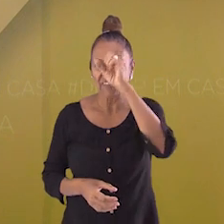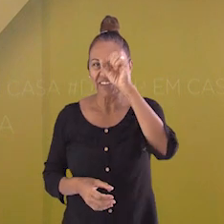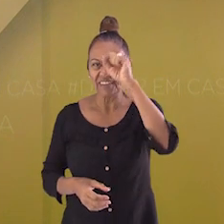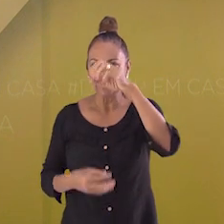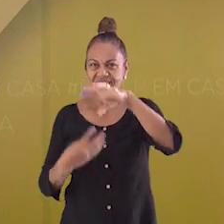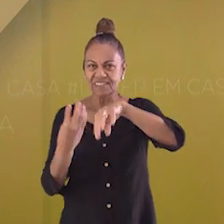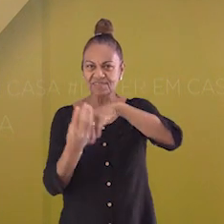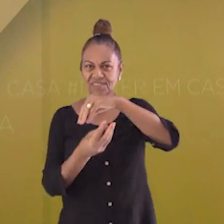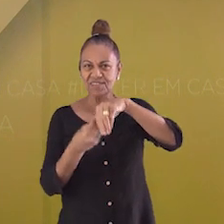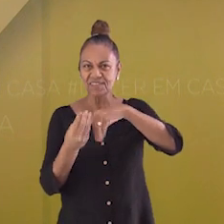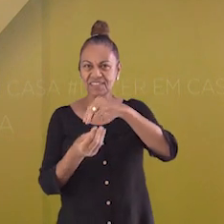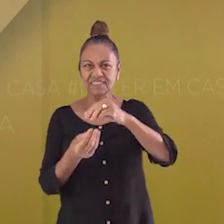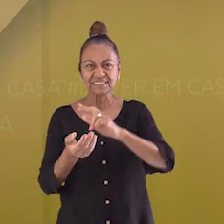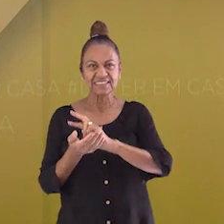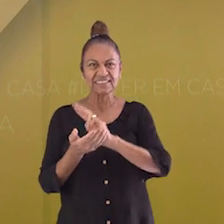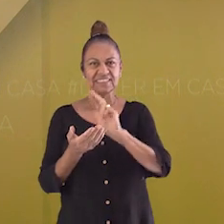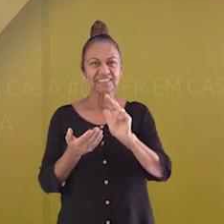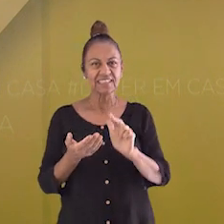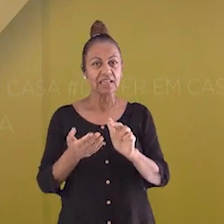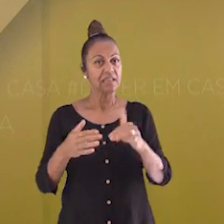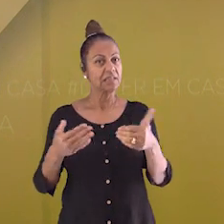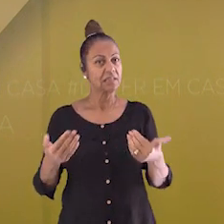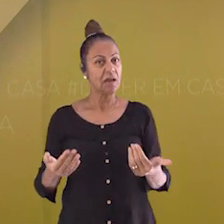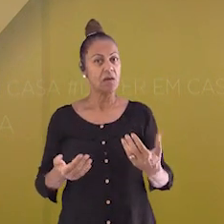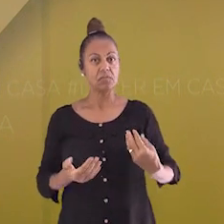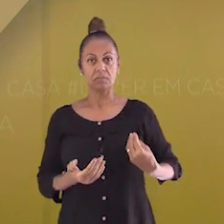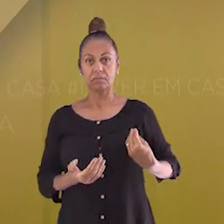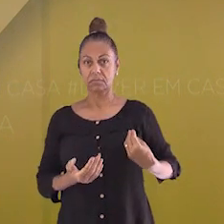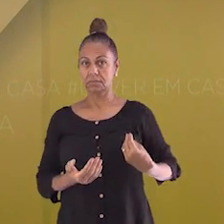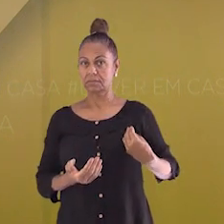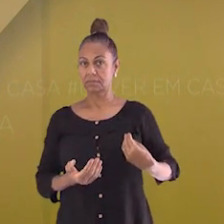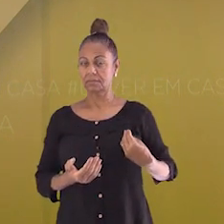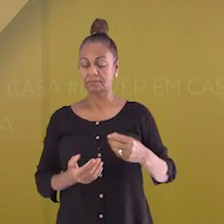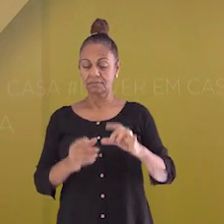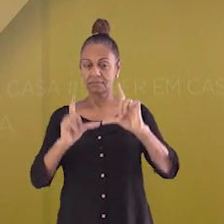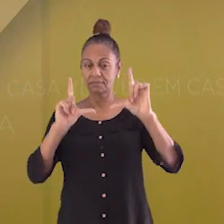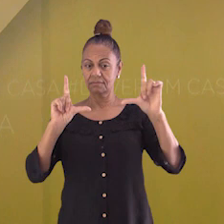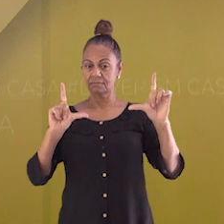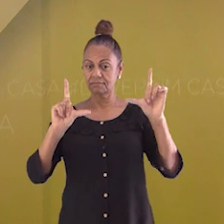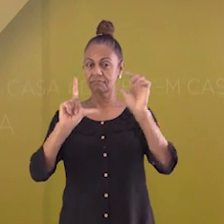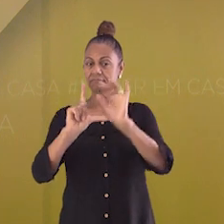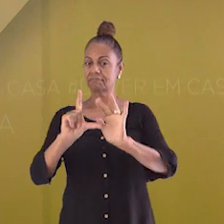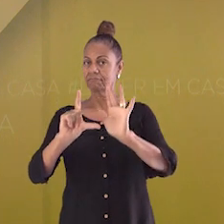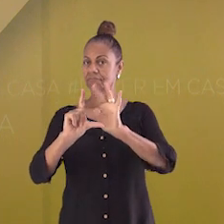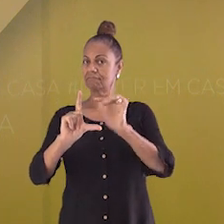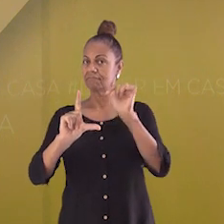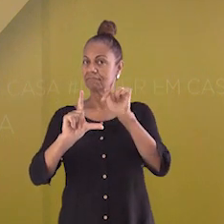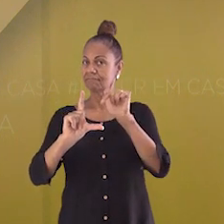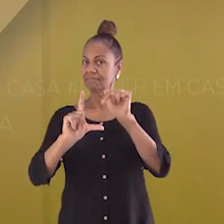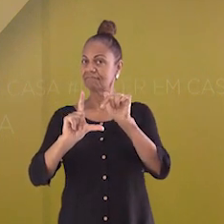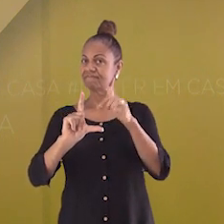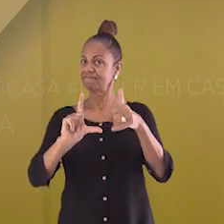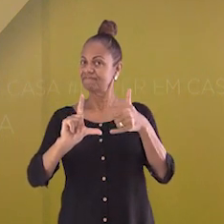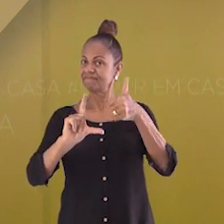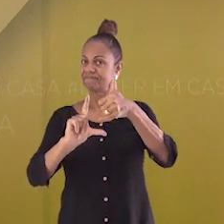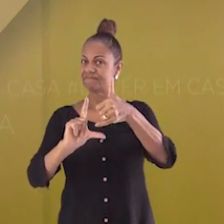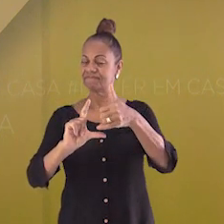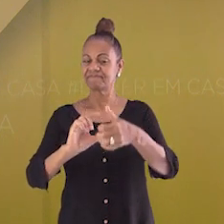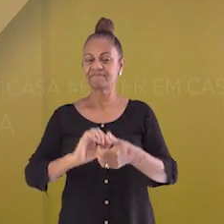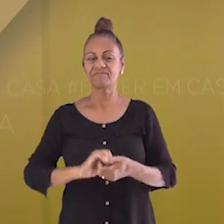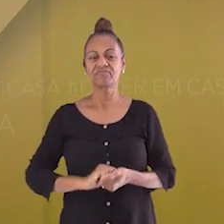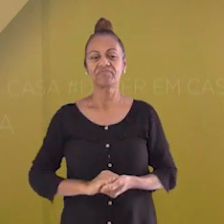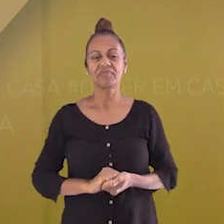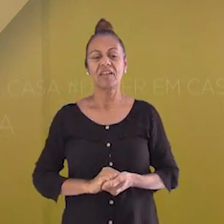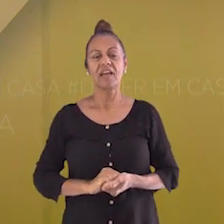isso sobre substâncias e misturas? Não esqueça de marcar a sua presença aqui com a gente pelo QR Code que aparece na